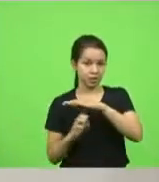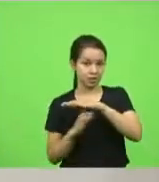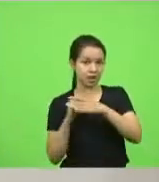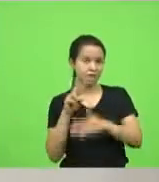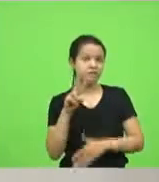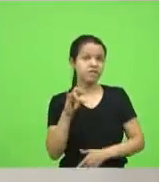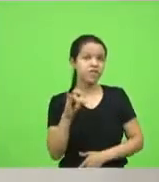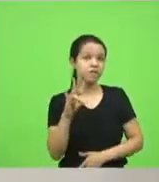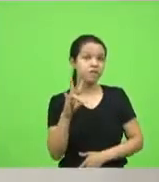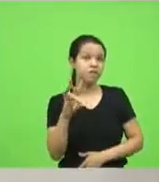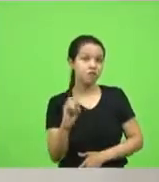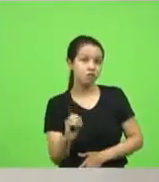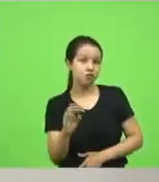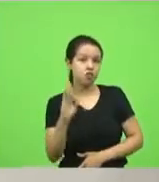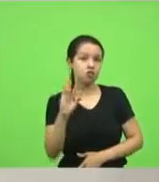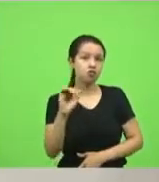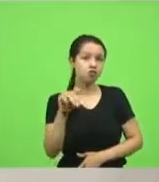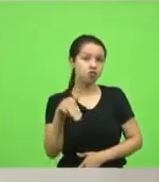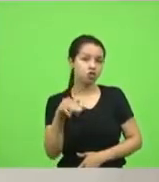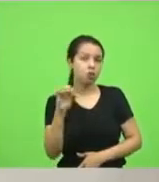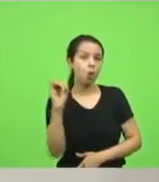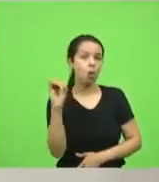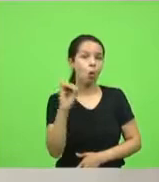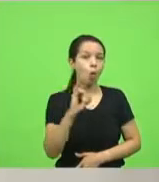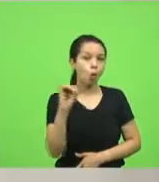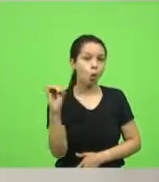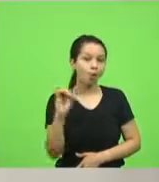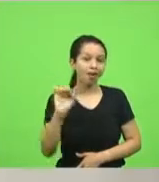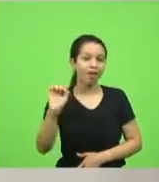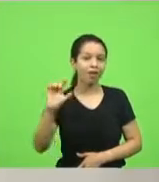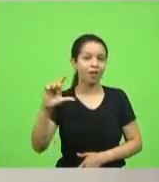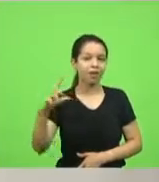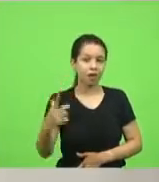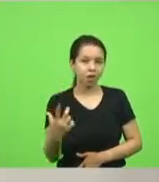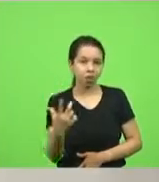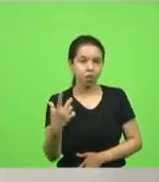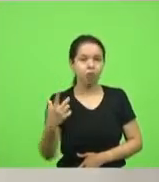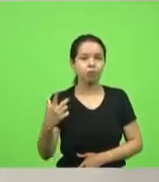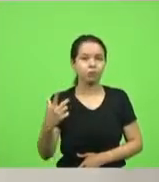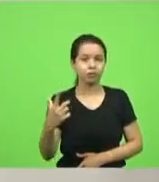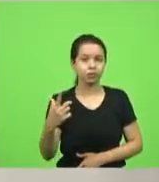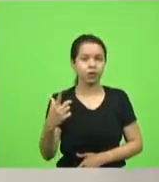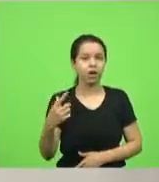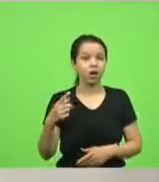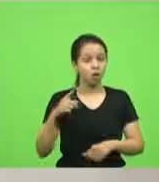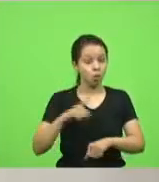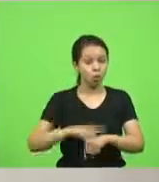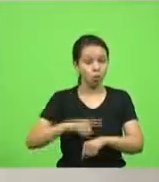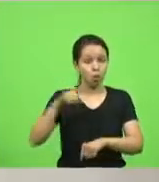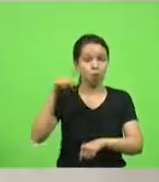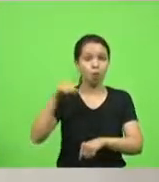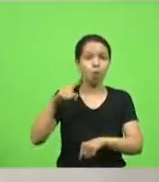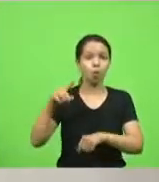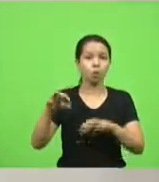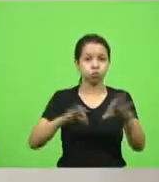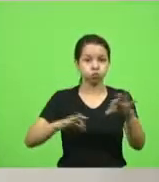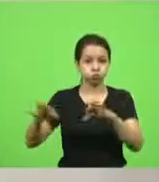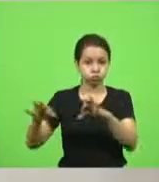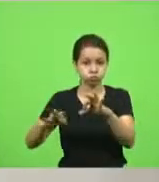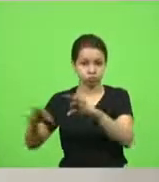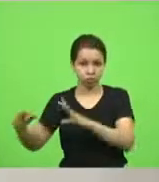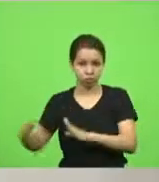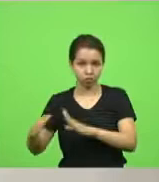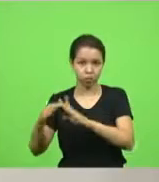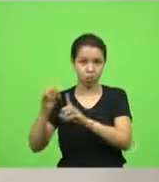Tim, Oi e Claro, respectivamente, a instalação de uma antena de telefonia móvel no bairro de